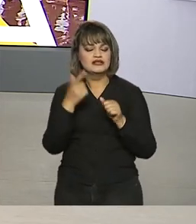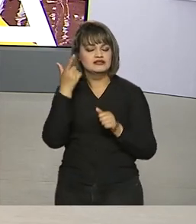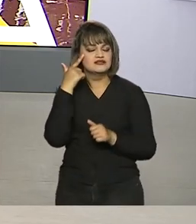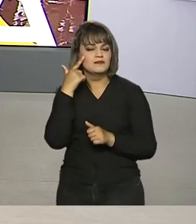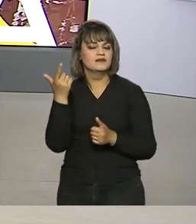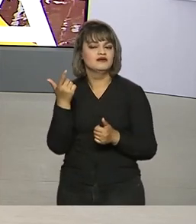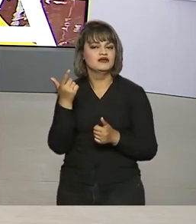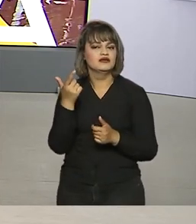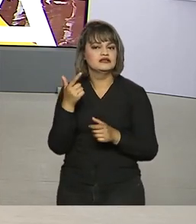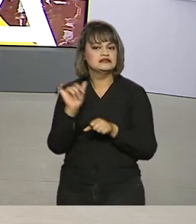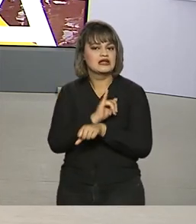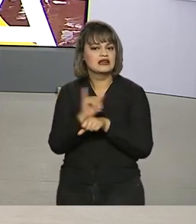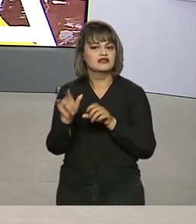adoção das medidas necessárias. variante variante.